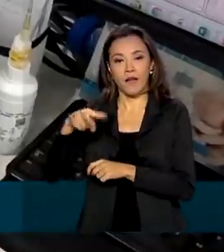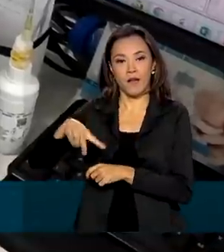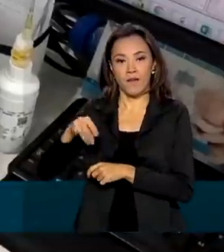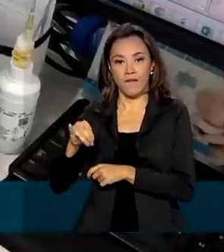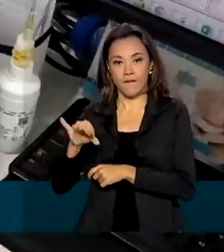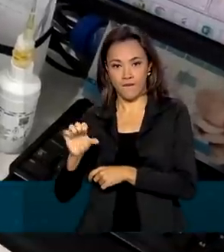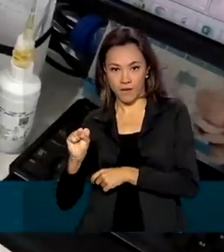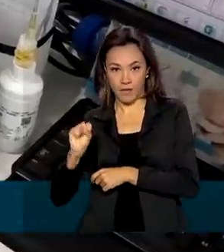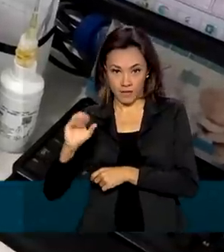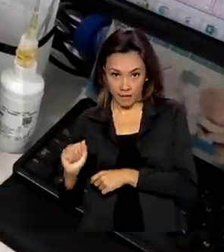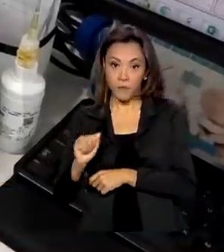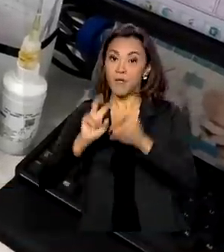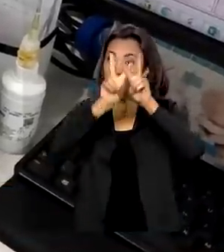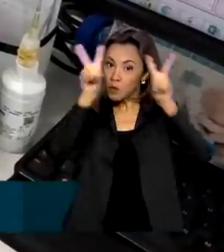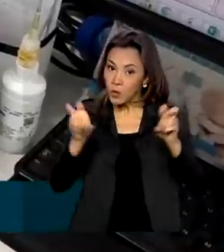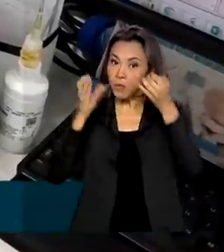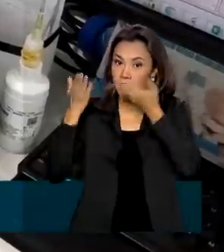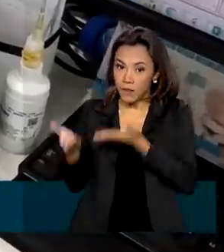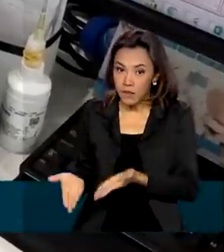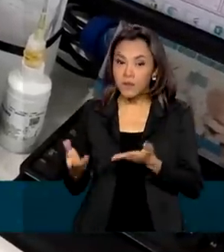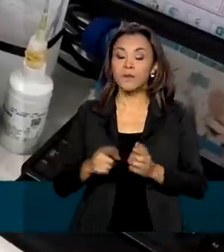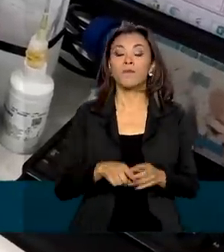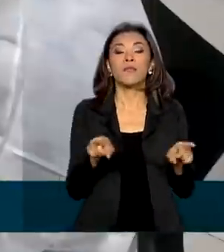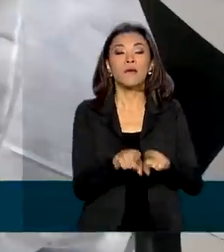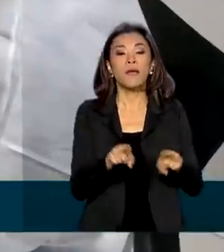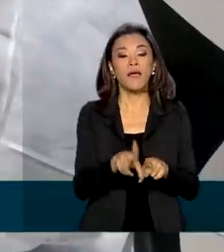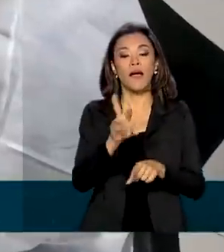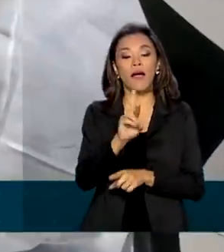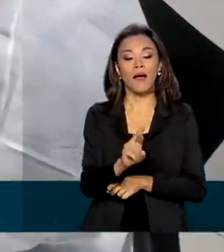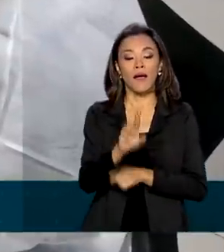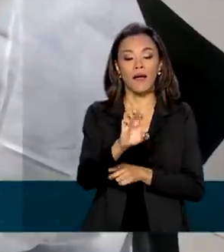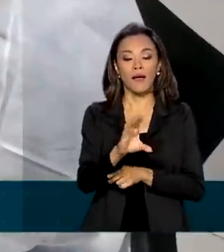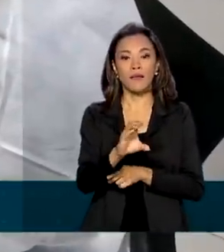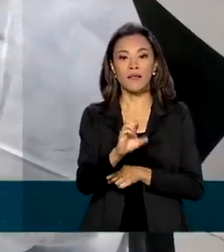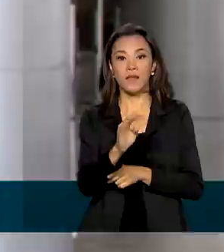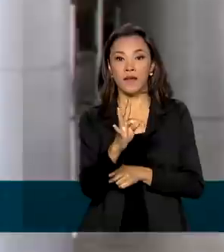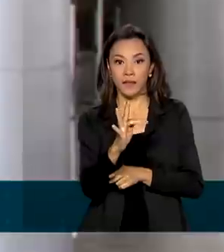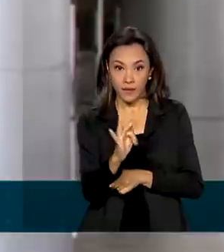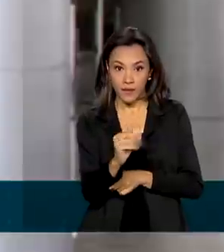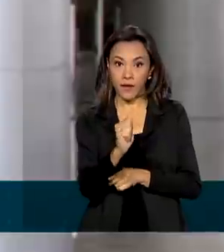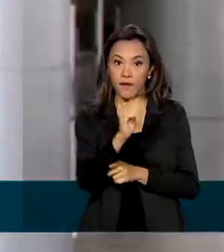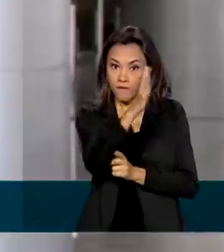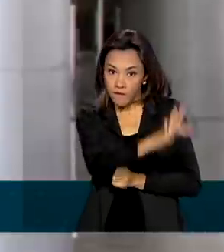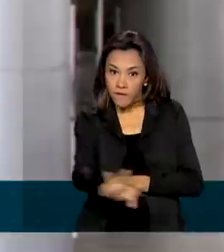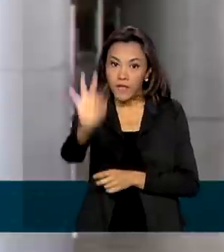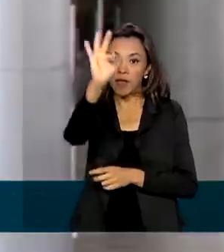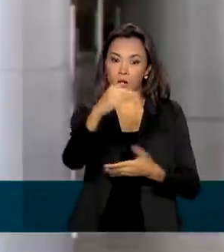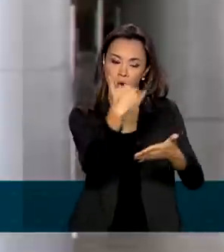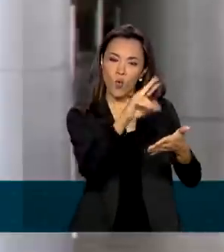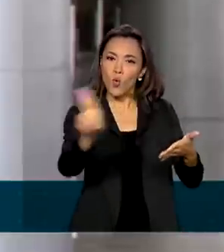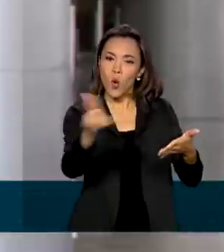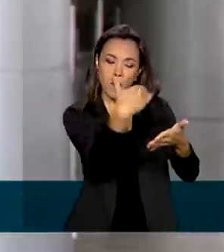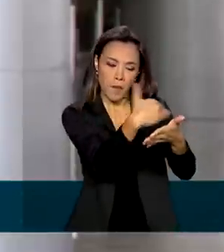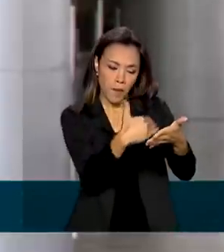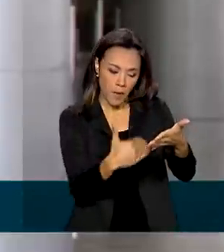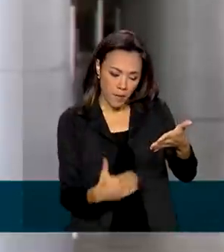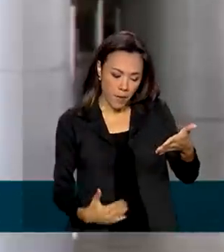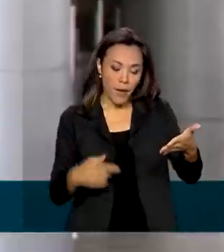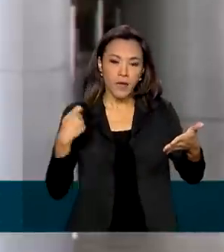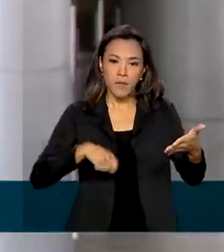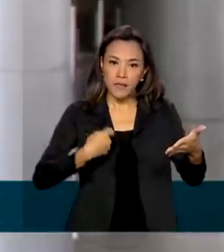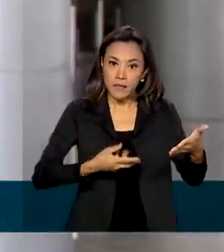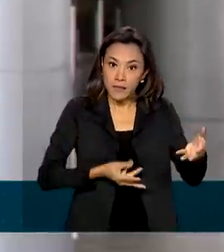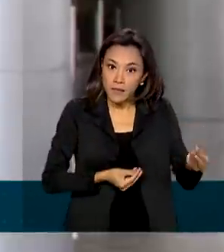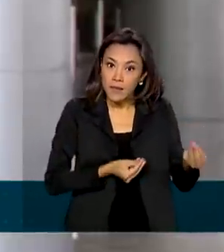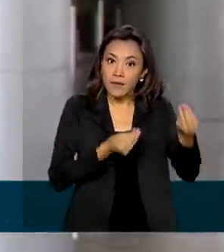tema, a Receita Federal incluiu as vacinas na lista de mercadorias que deverão ser entregues ao importador